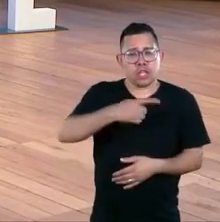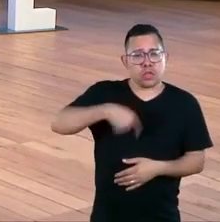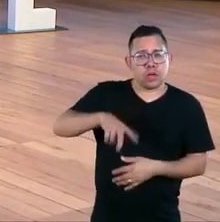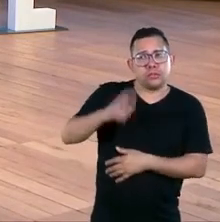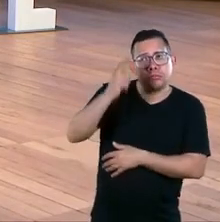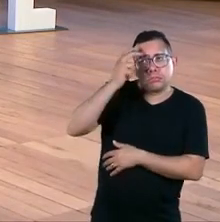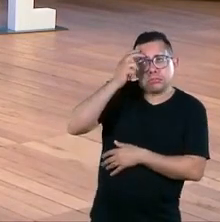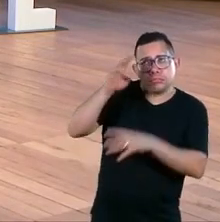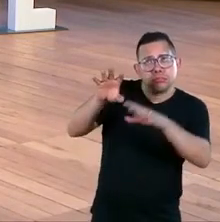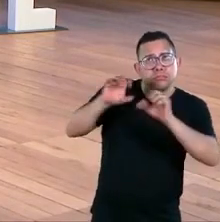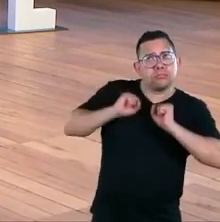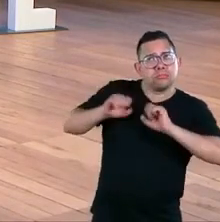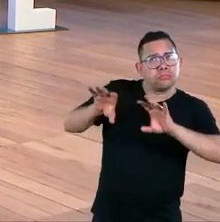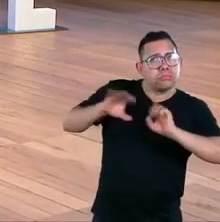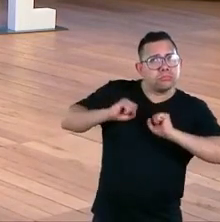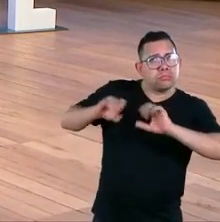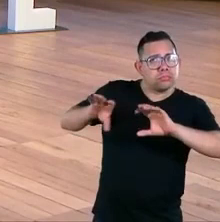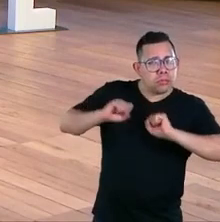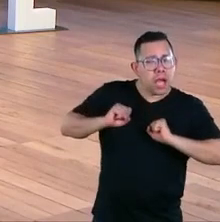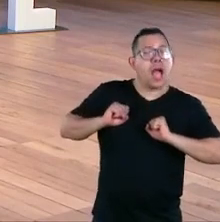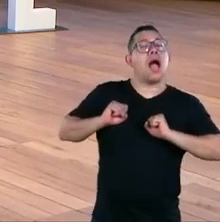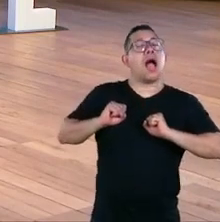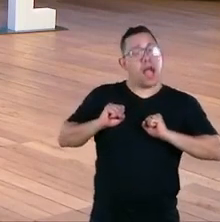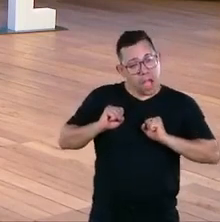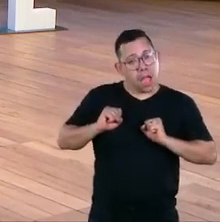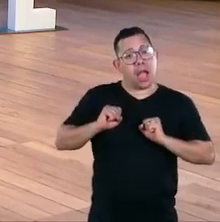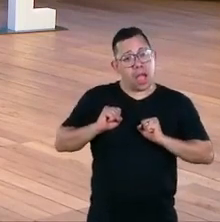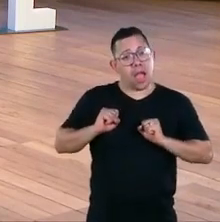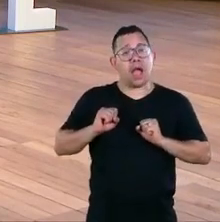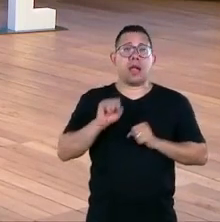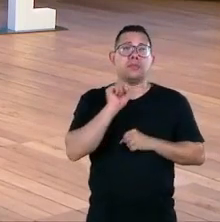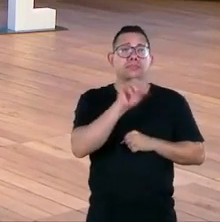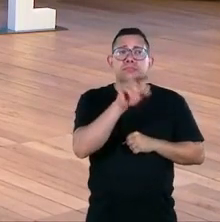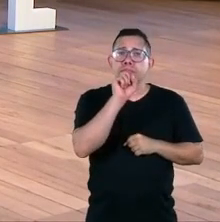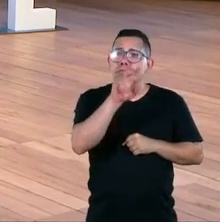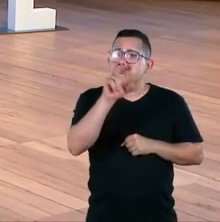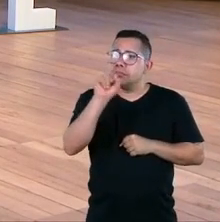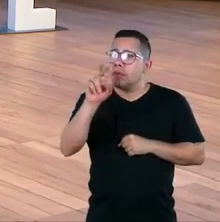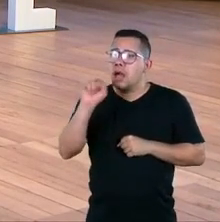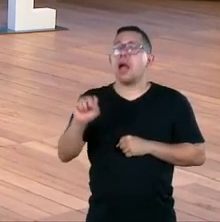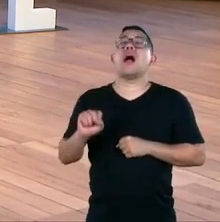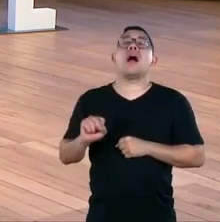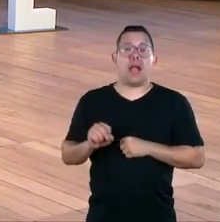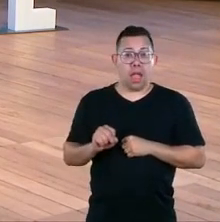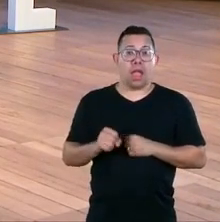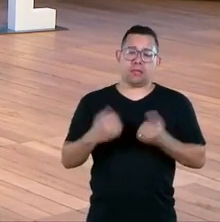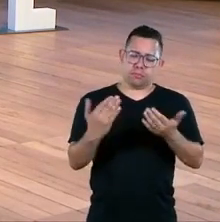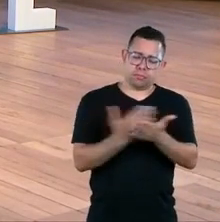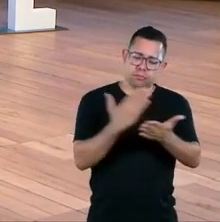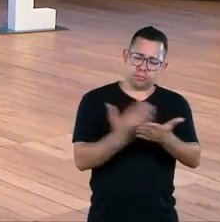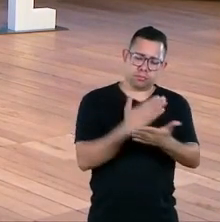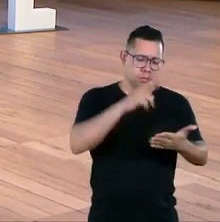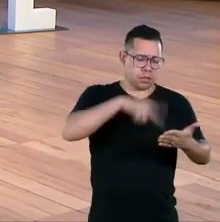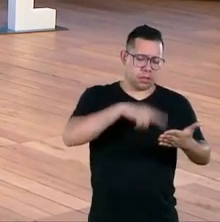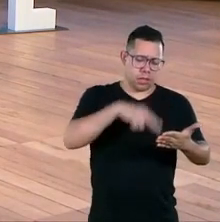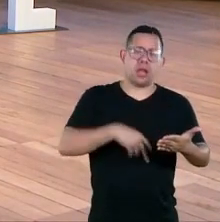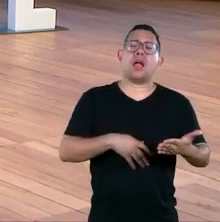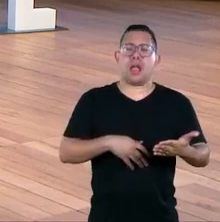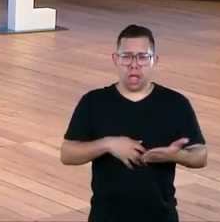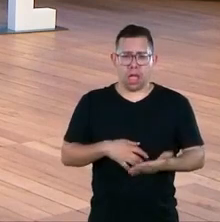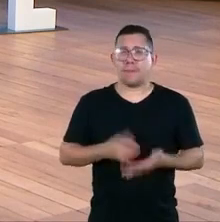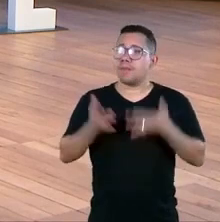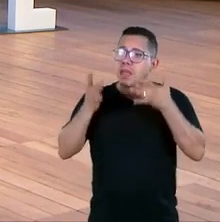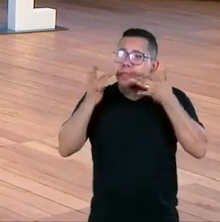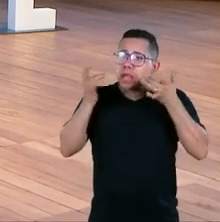né as pessoas começaram a ver mais coisas a consumir mais livros a assistir peças de teatro